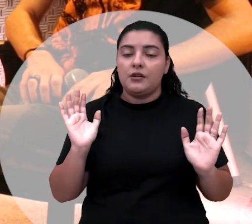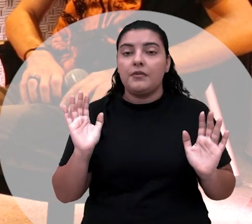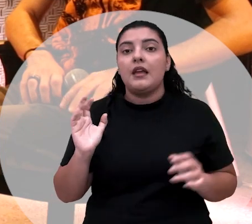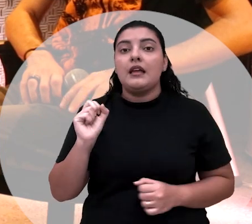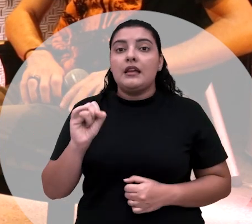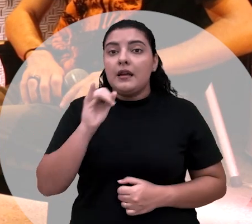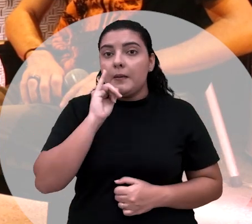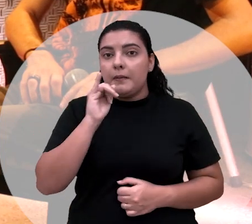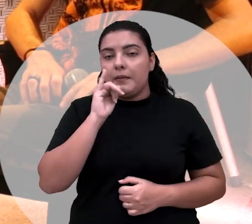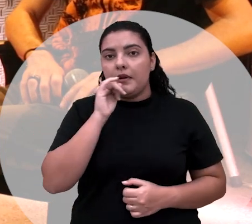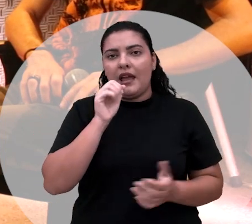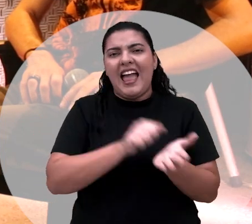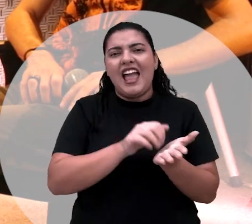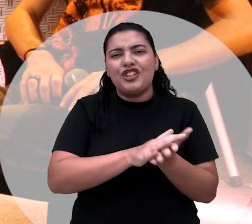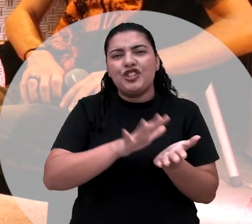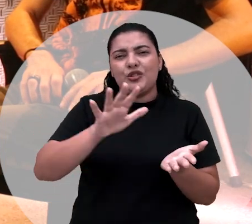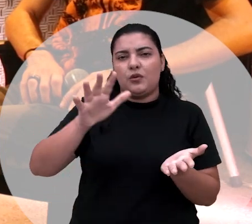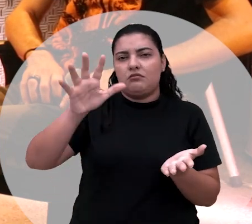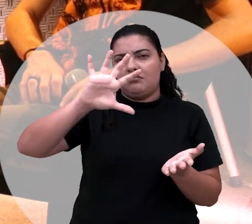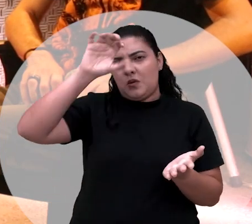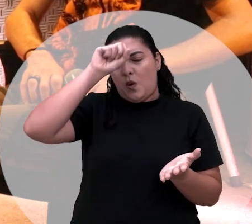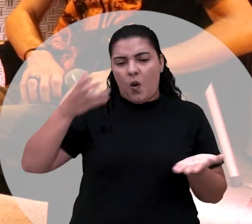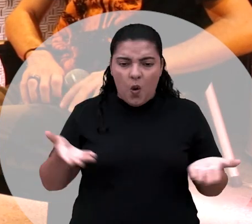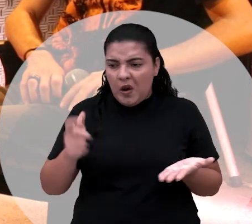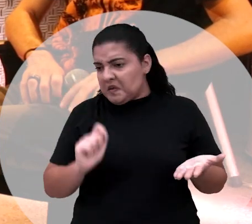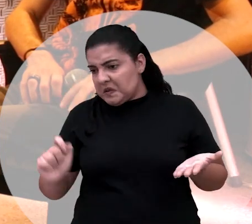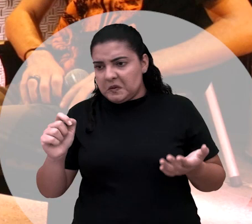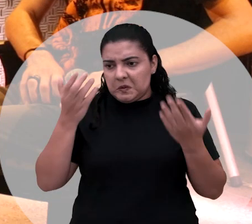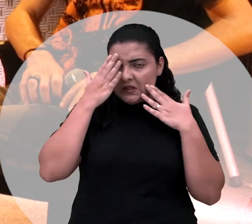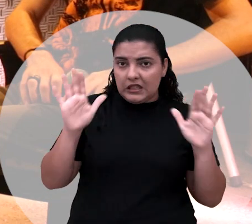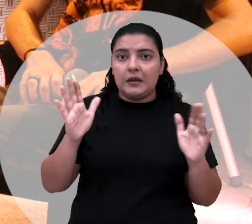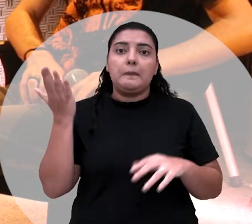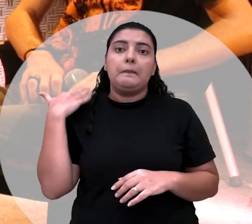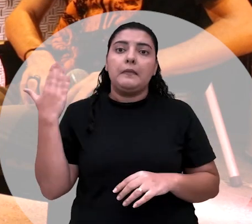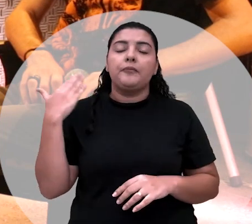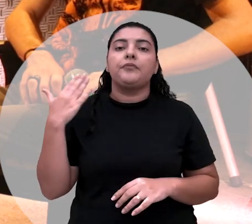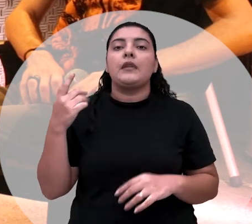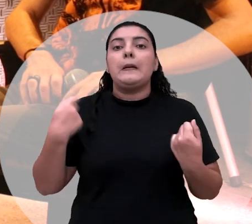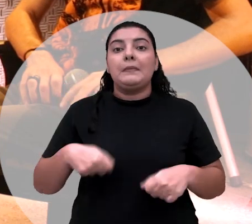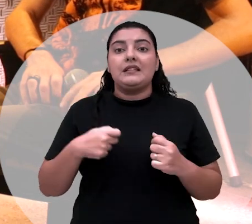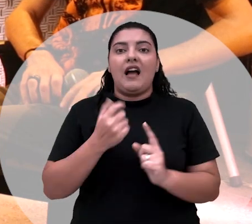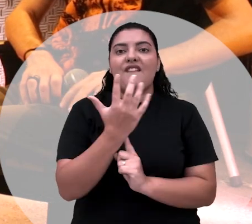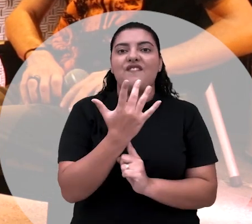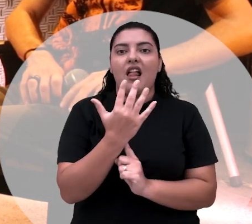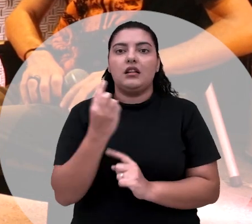Para você tirar um resistente de um bando antigamente, eu não sei hoje nas associações, mas era acendido três velas